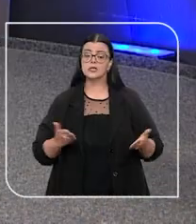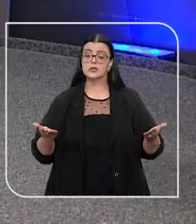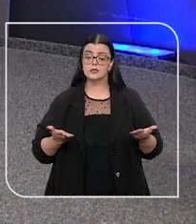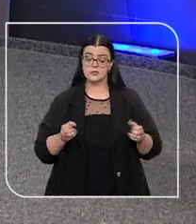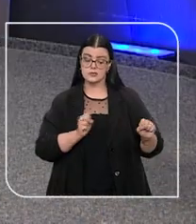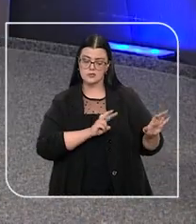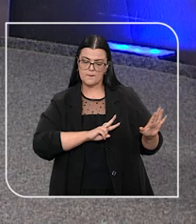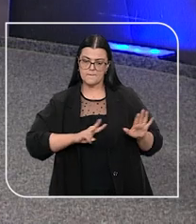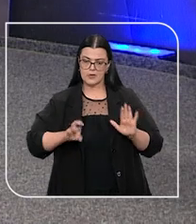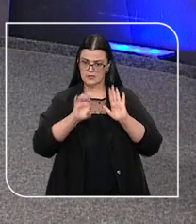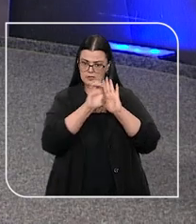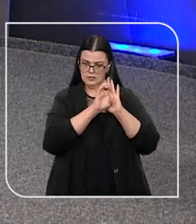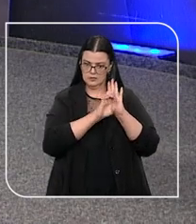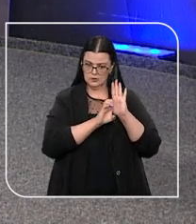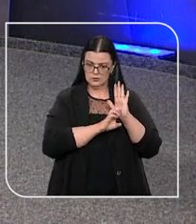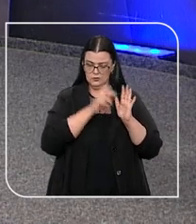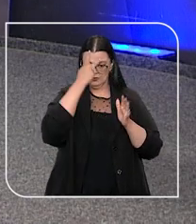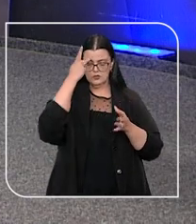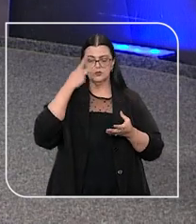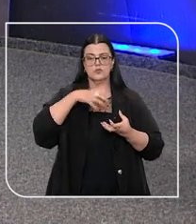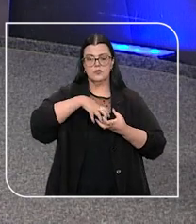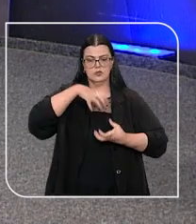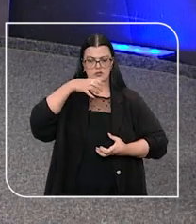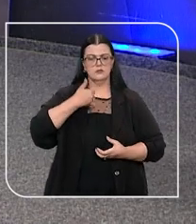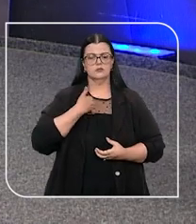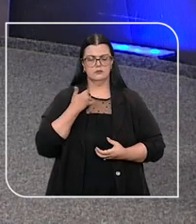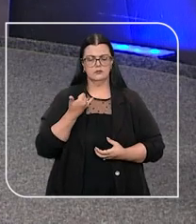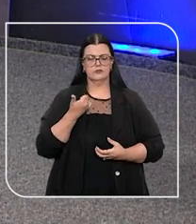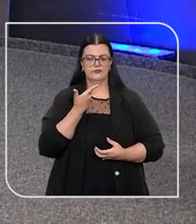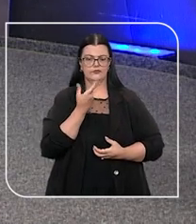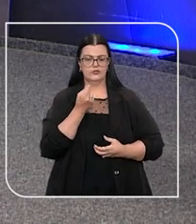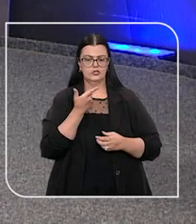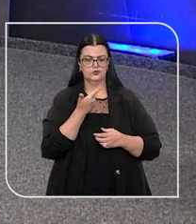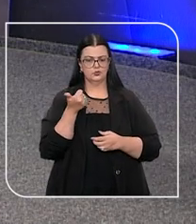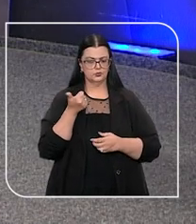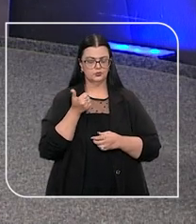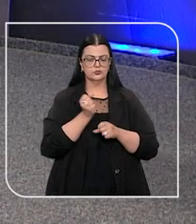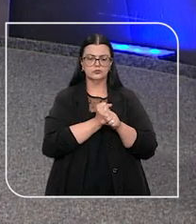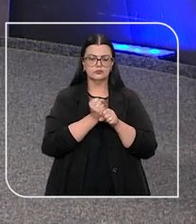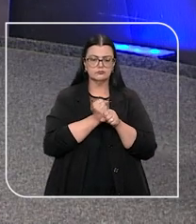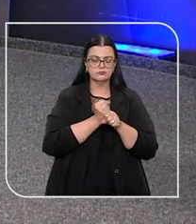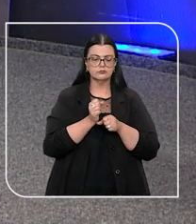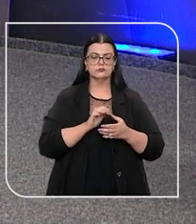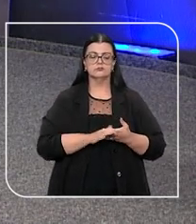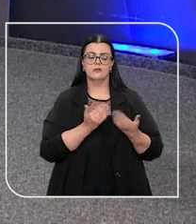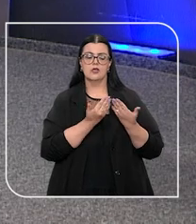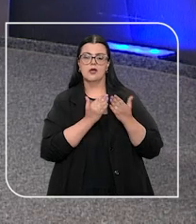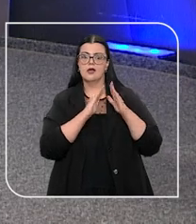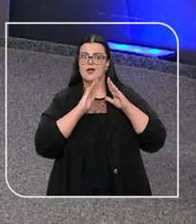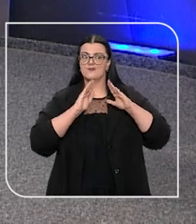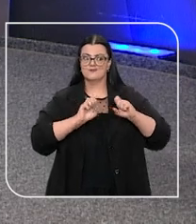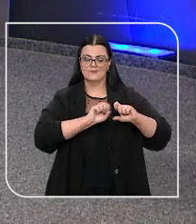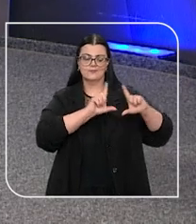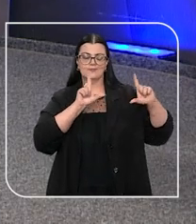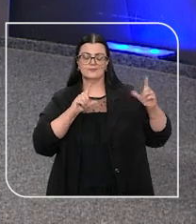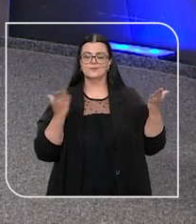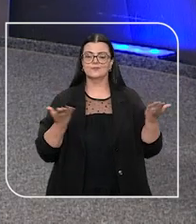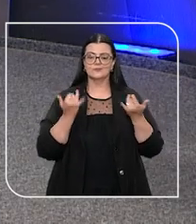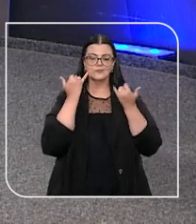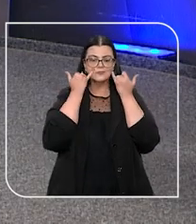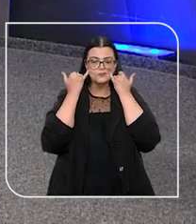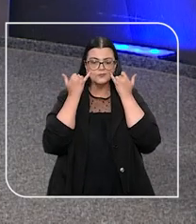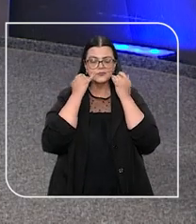Nesta semana, o Estatuto da Pessoa Idosa completa 21 anos. Para abrir esta edição do